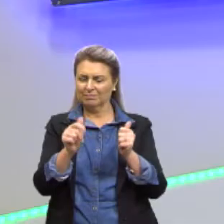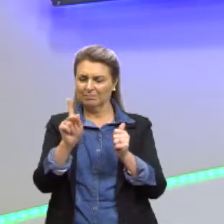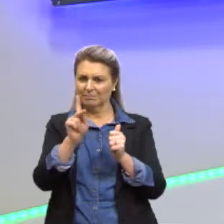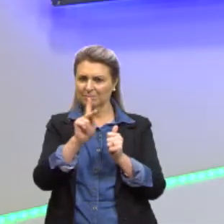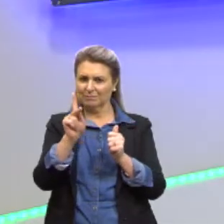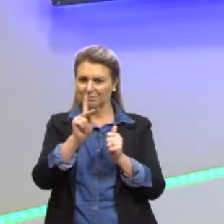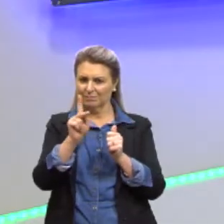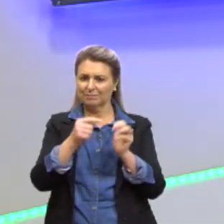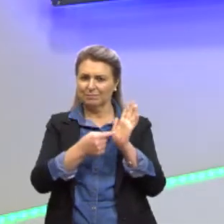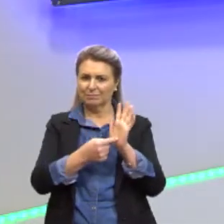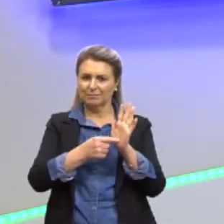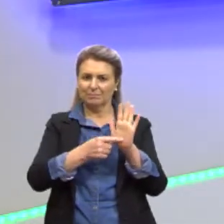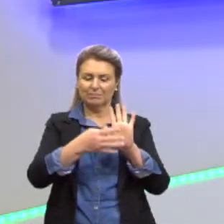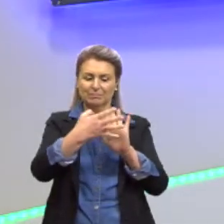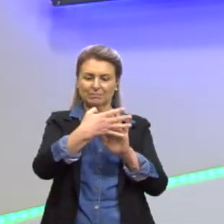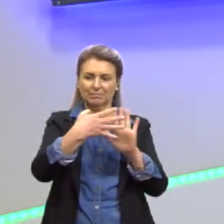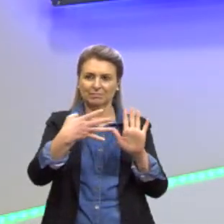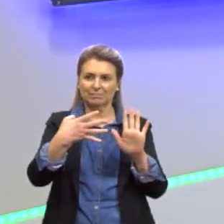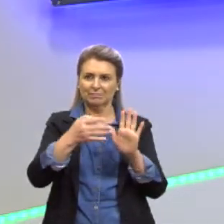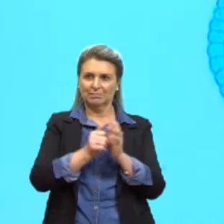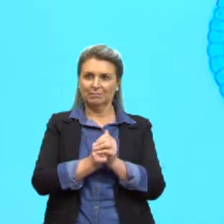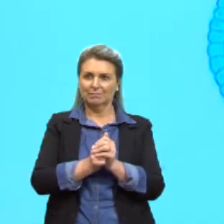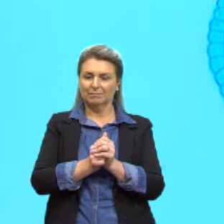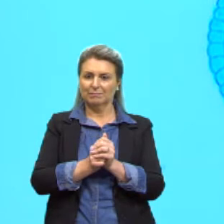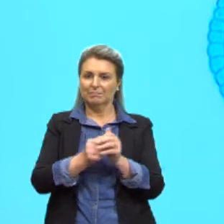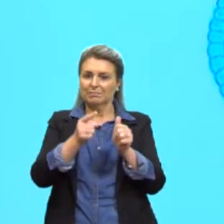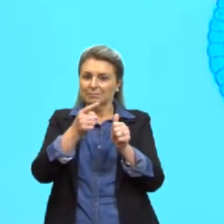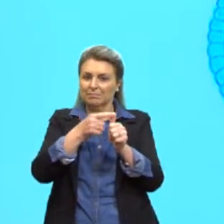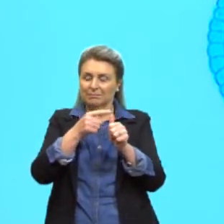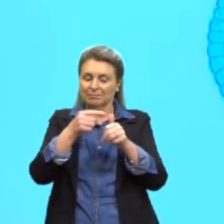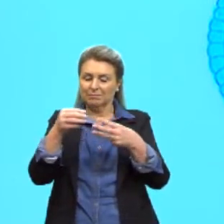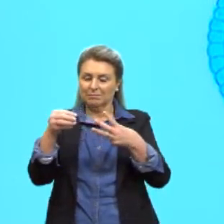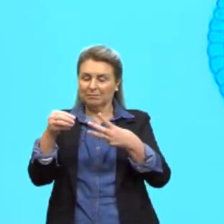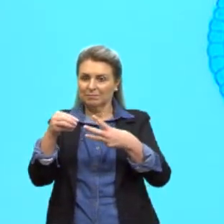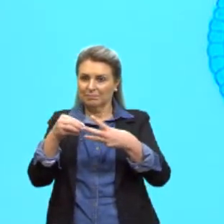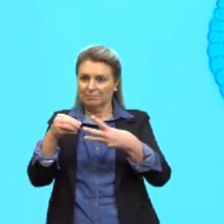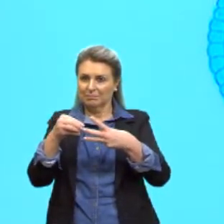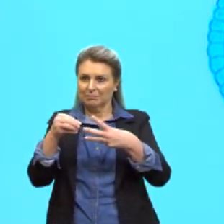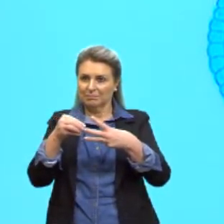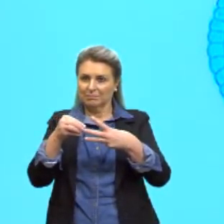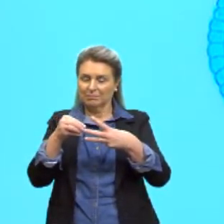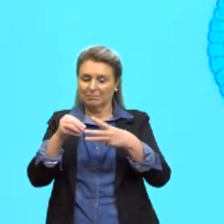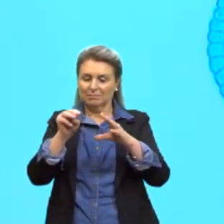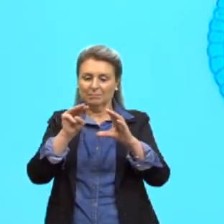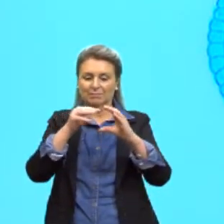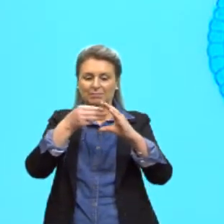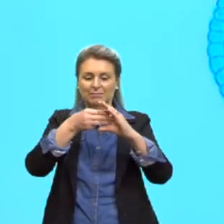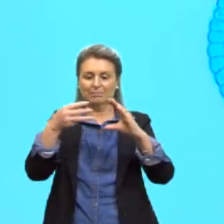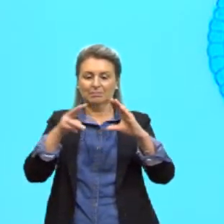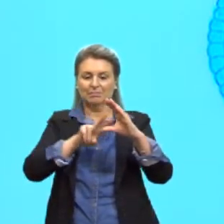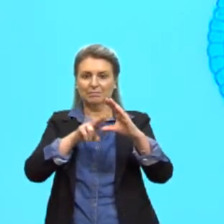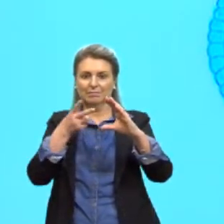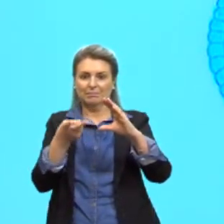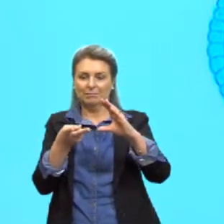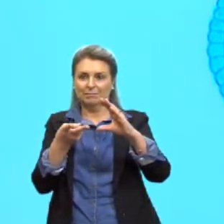tabelinha pra vocês. Essas primeiras células-tronco do